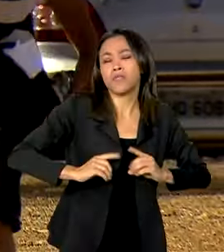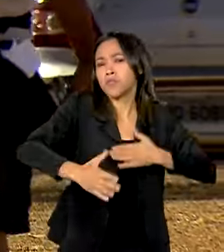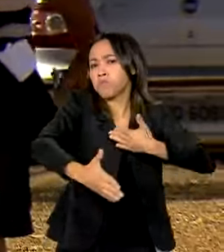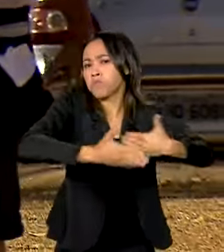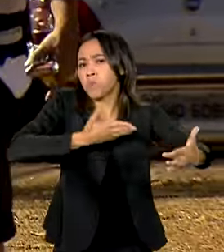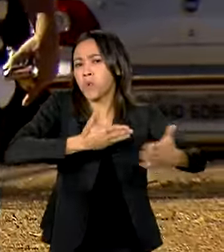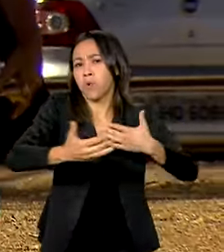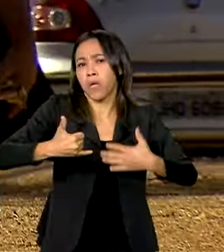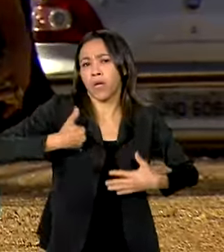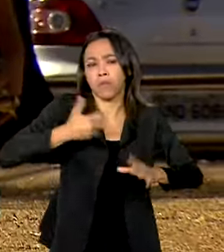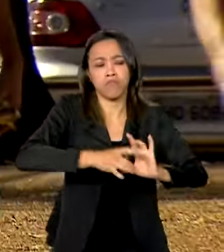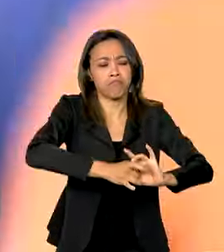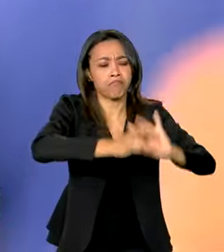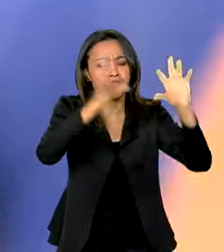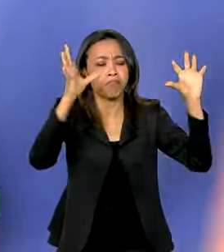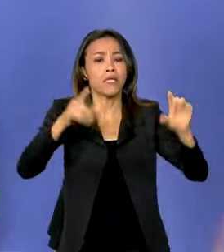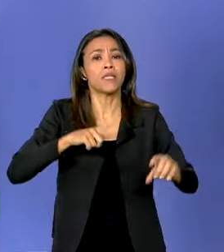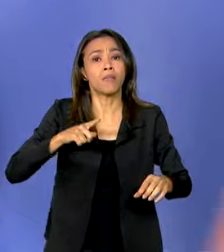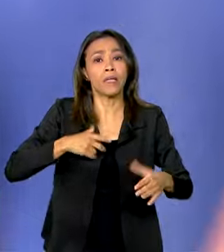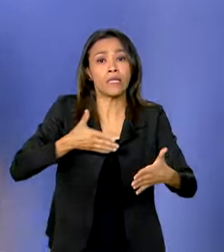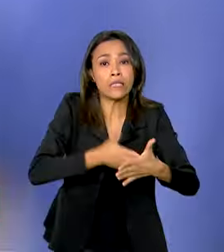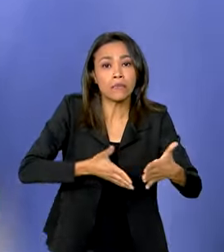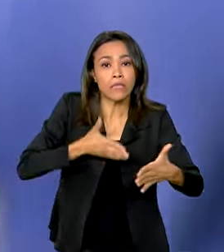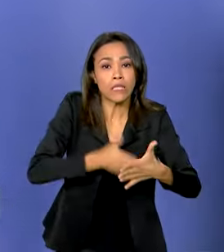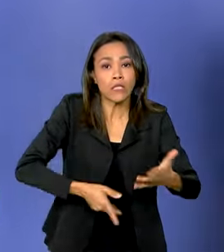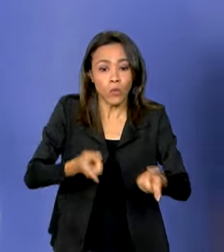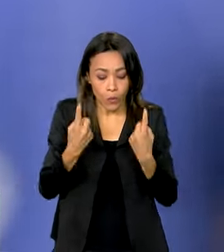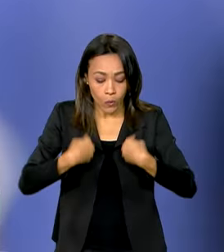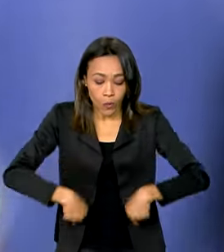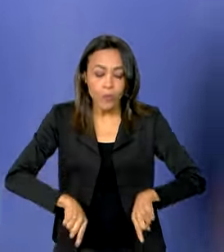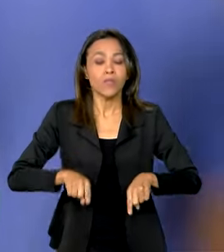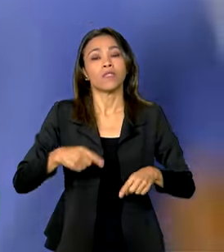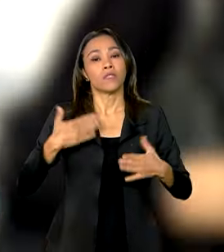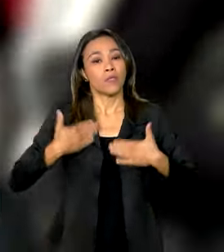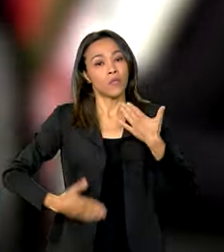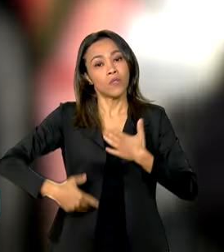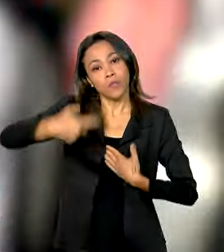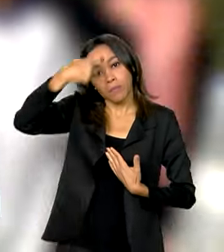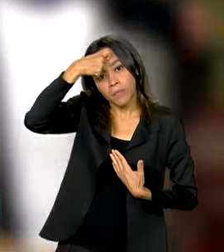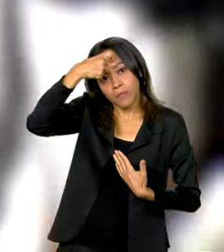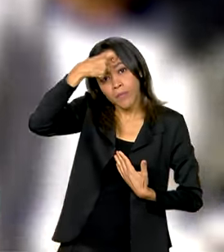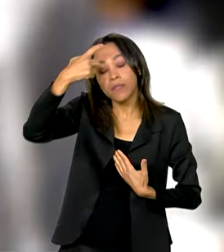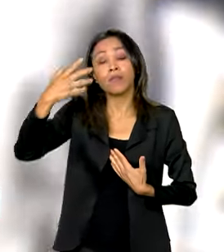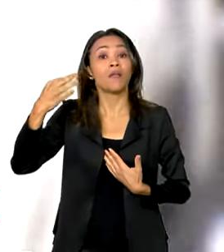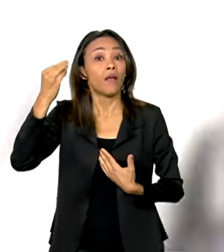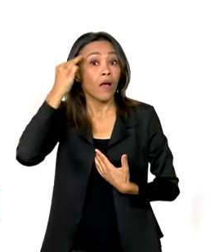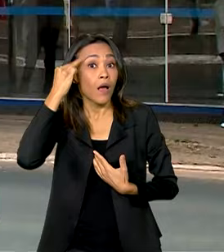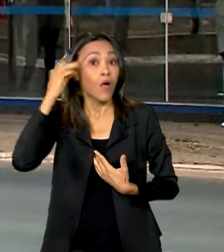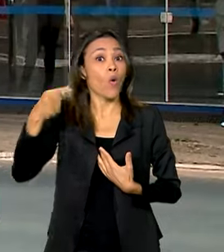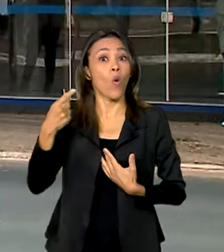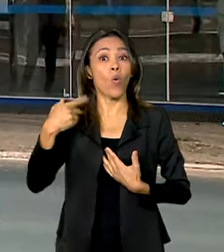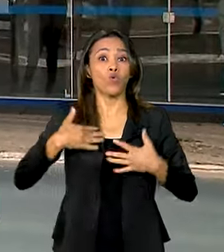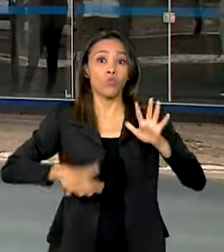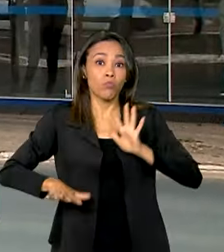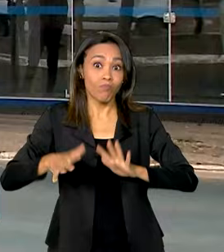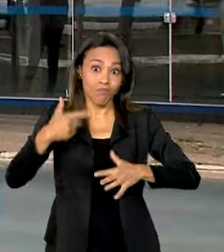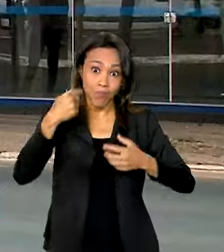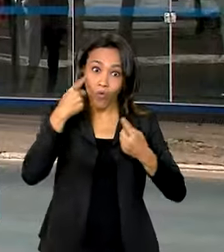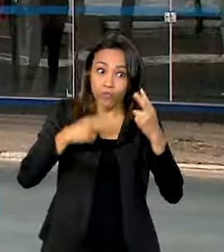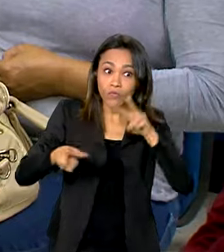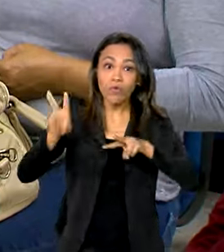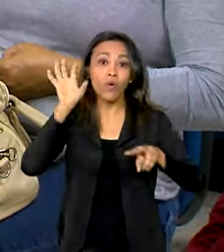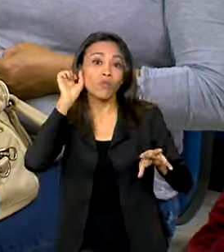idade e com impedimentos de natureza física, mental, intelectual ou sensorial. Pago pelo